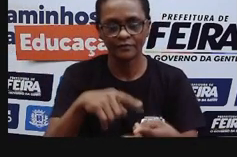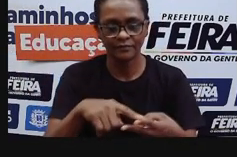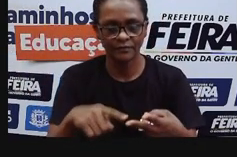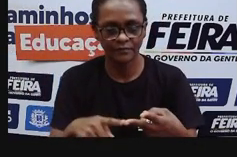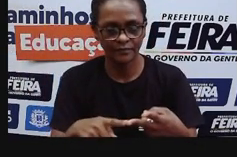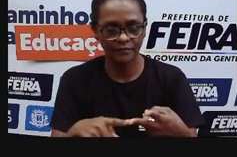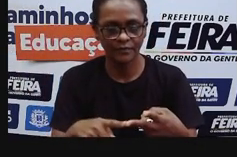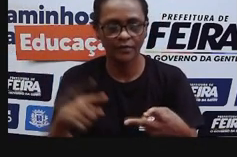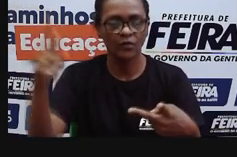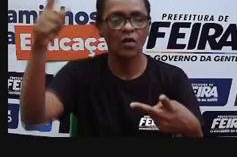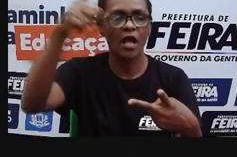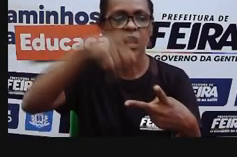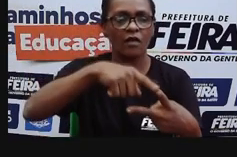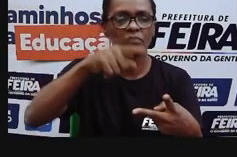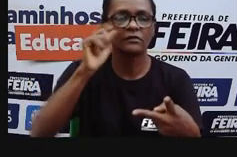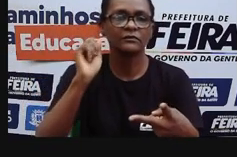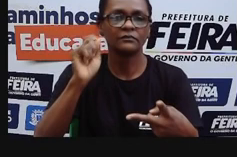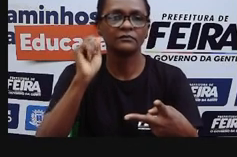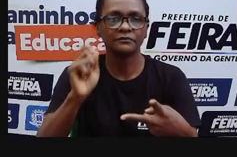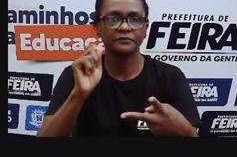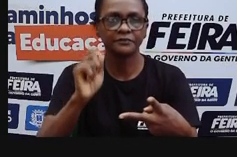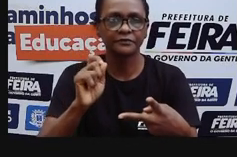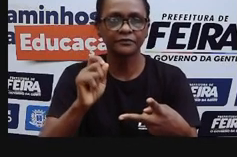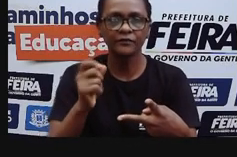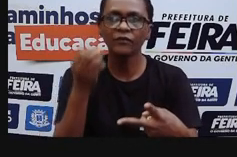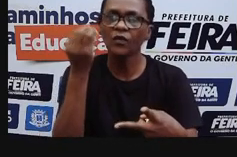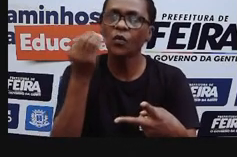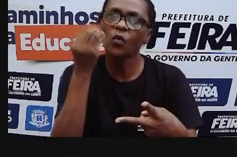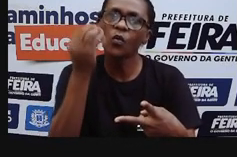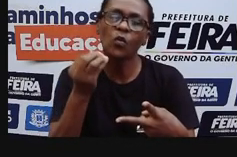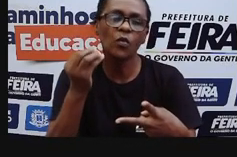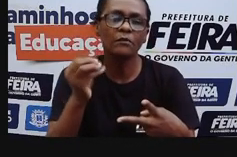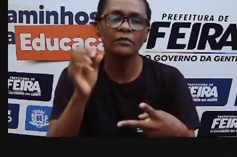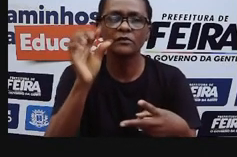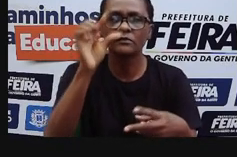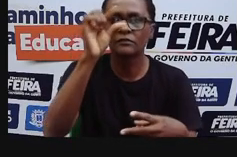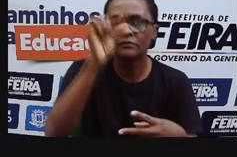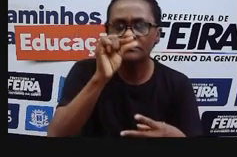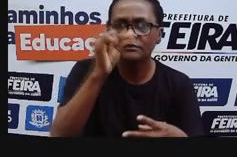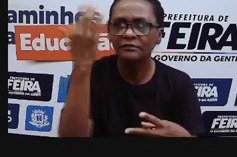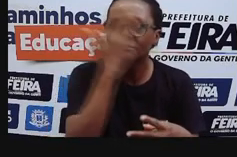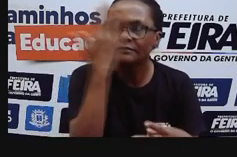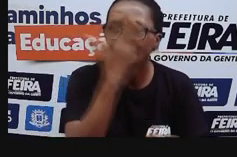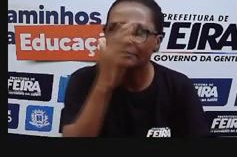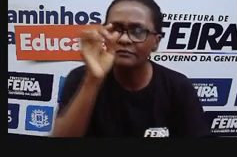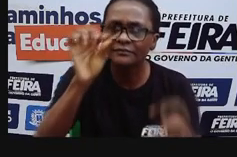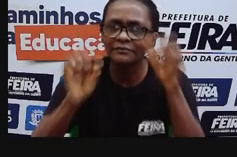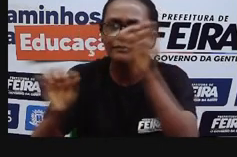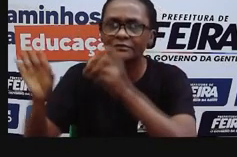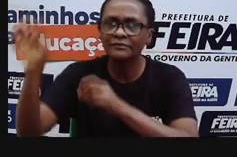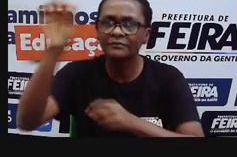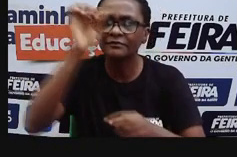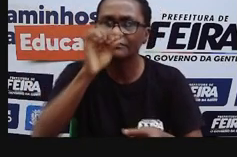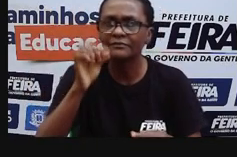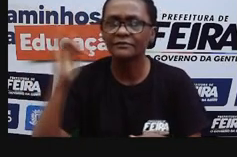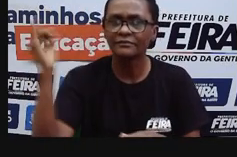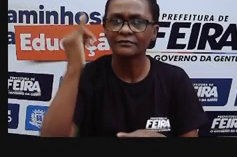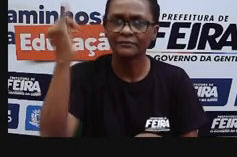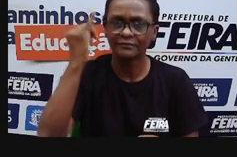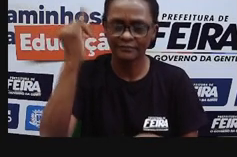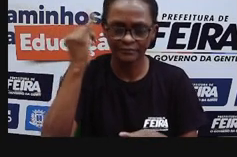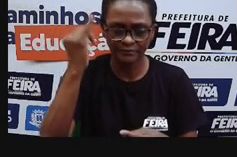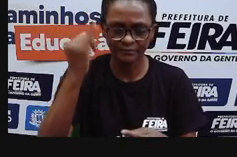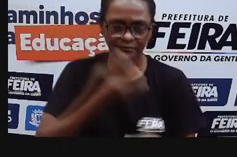Verificar a participação de micro-organismos na produção de alimentos e combustíveis, medicamentos, entre outras